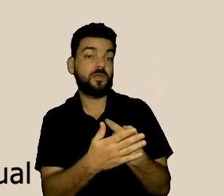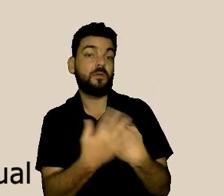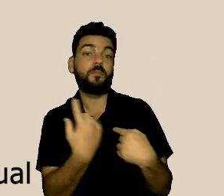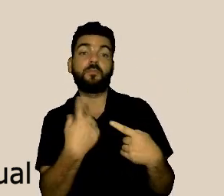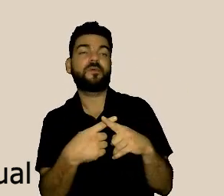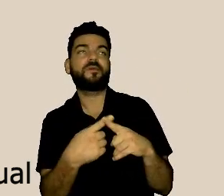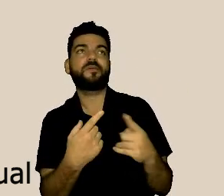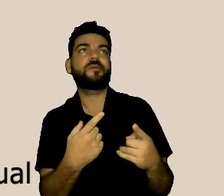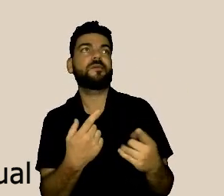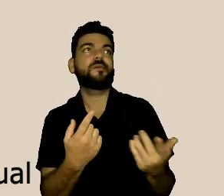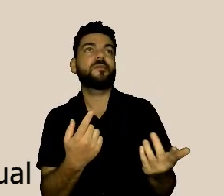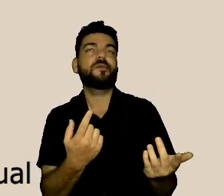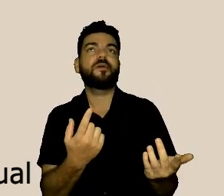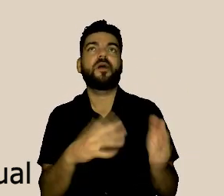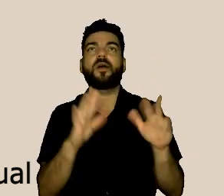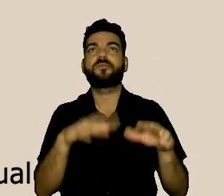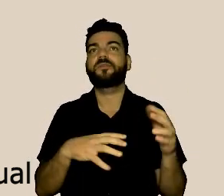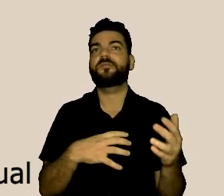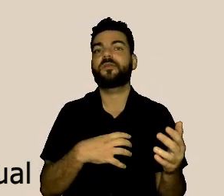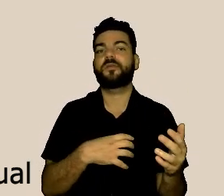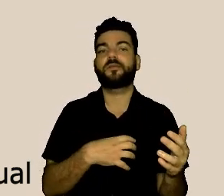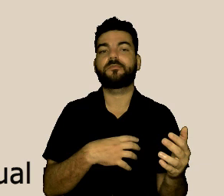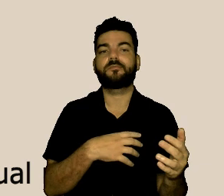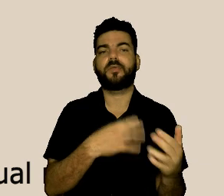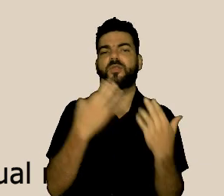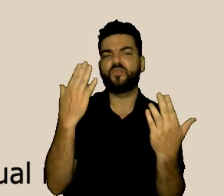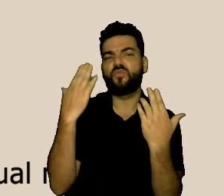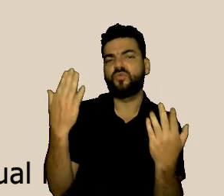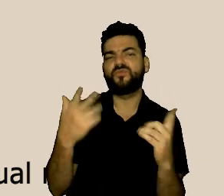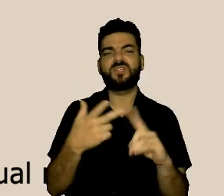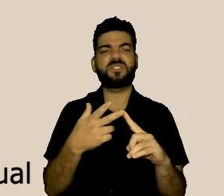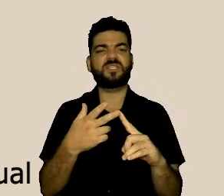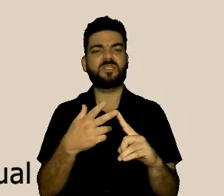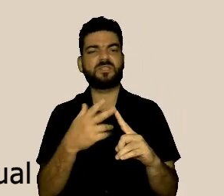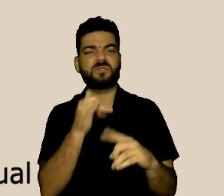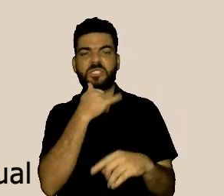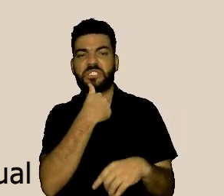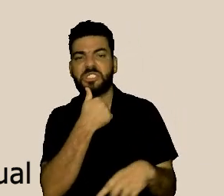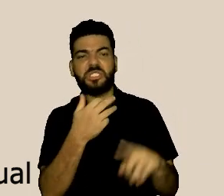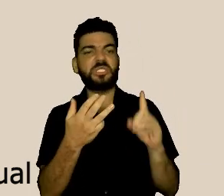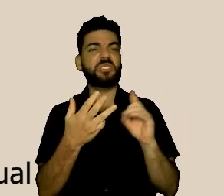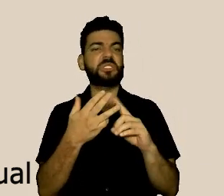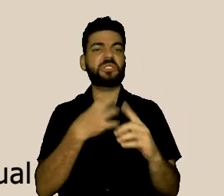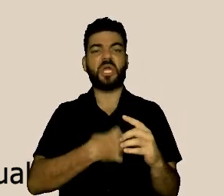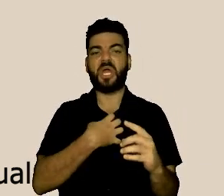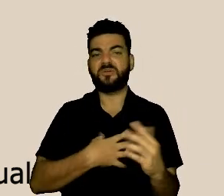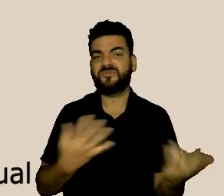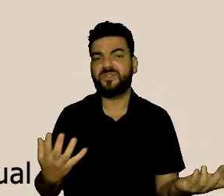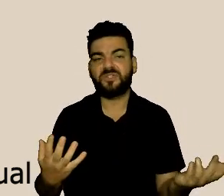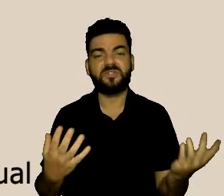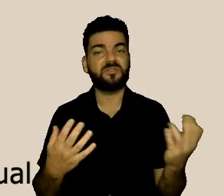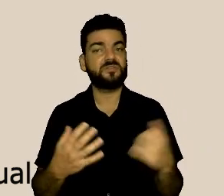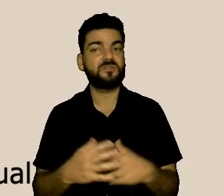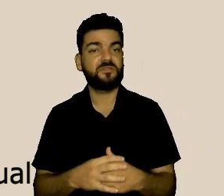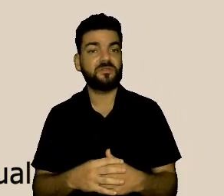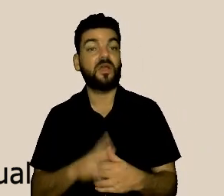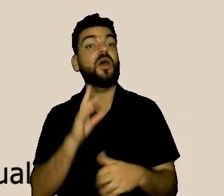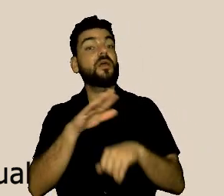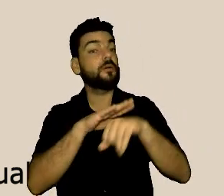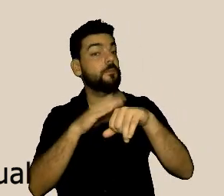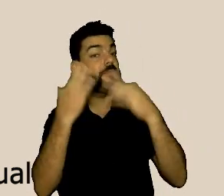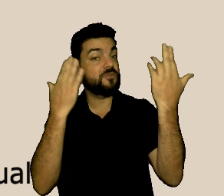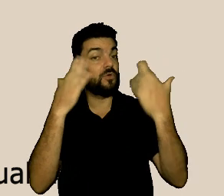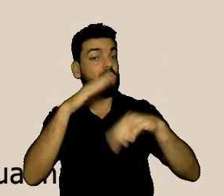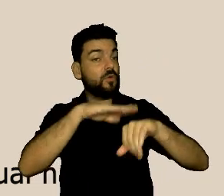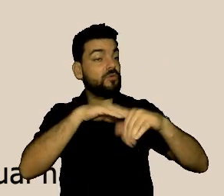o que é mais comum é a pessoa se sentir ainda inibida. E,